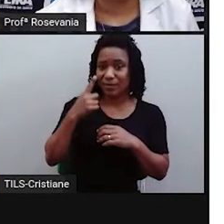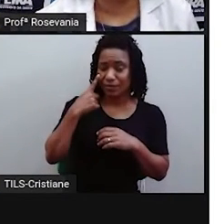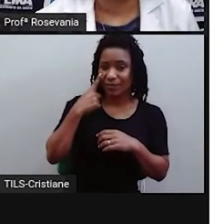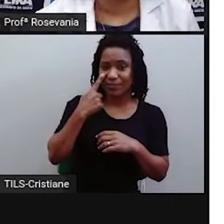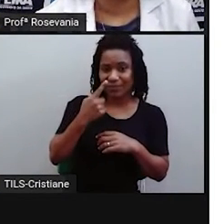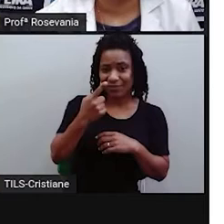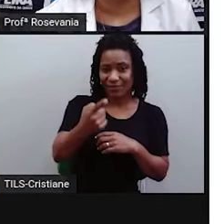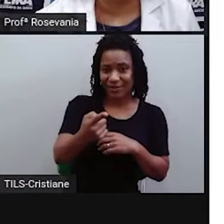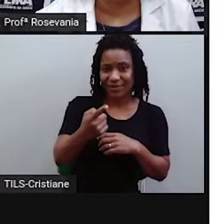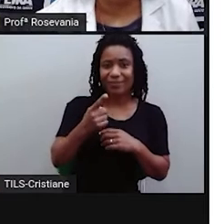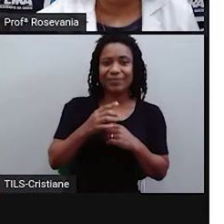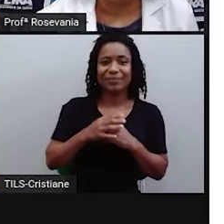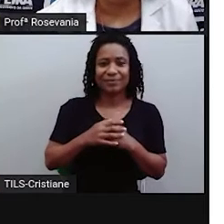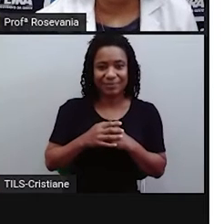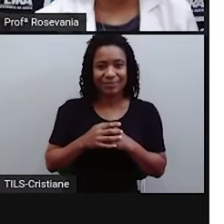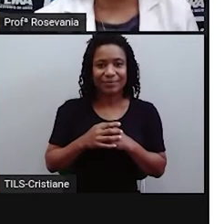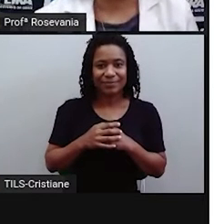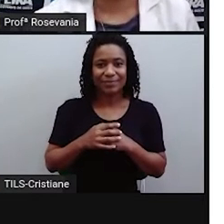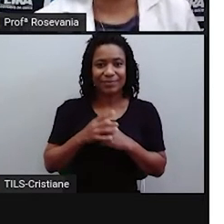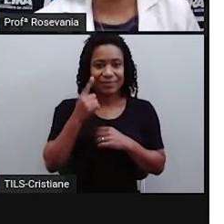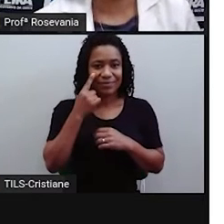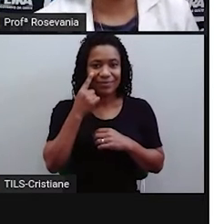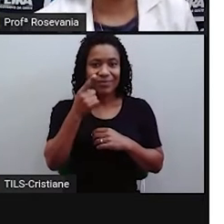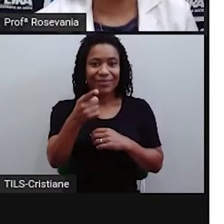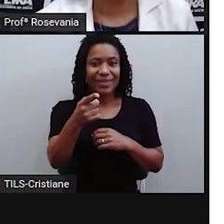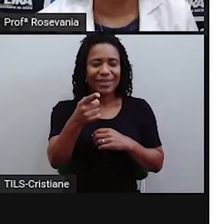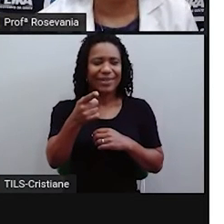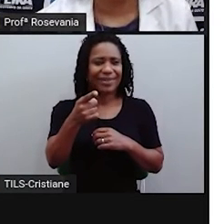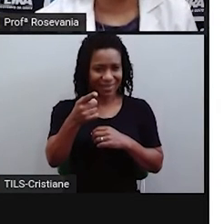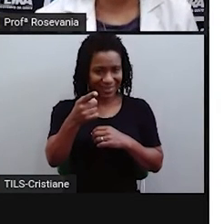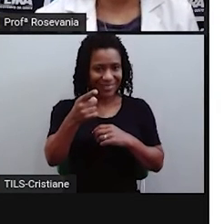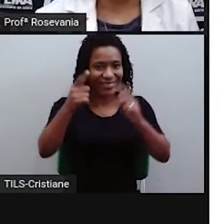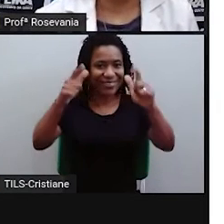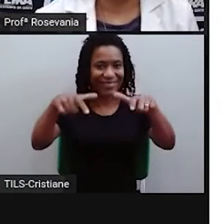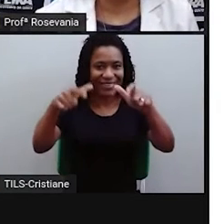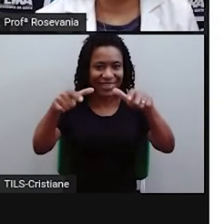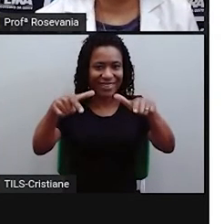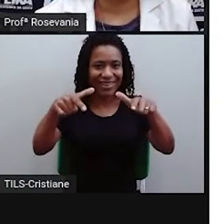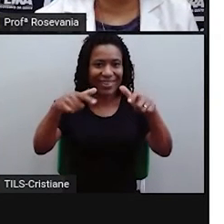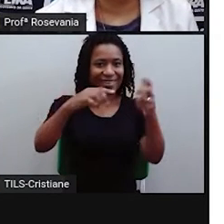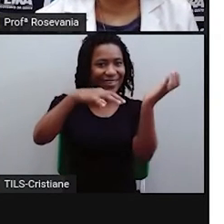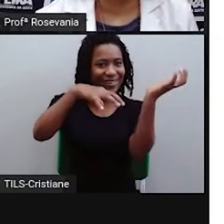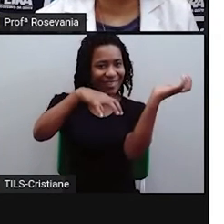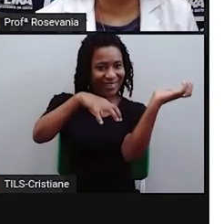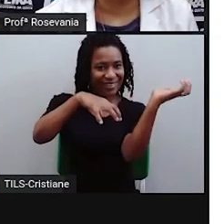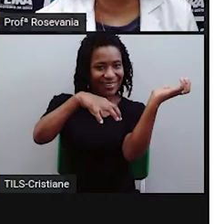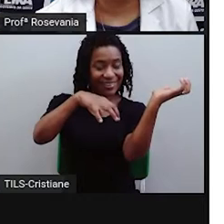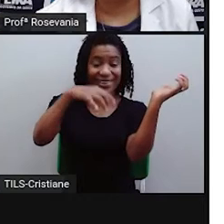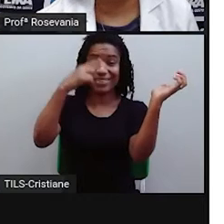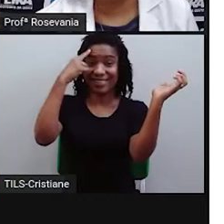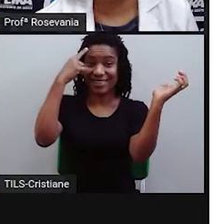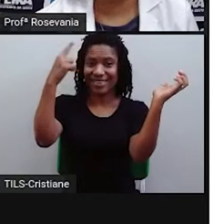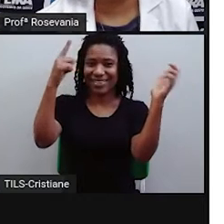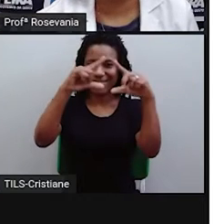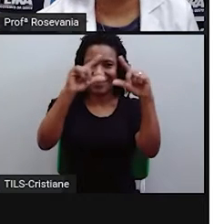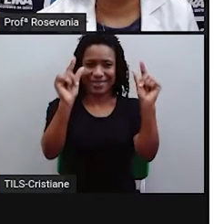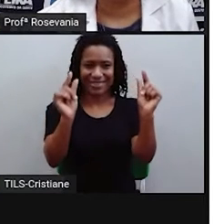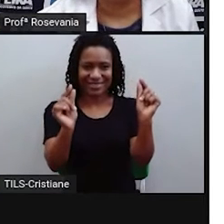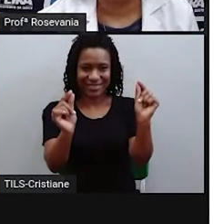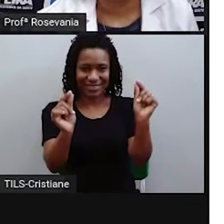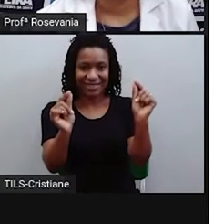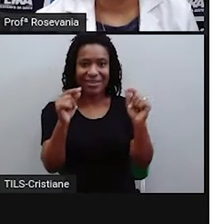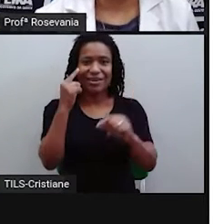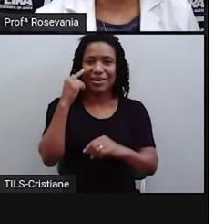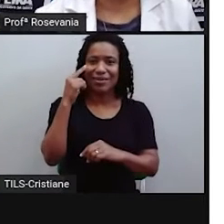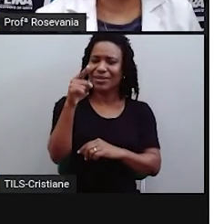monumento aqui, a gente já lembra logo que ele está localizado em Brasília. Quando a gente vê essa vegetação aqui, a vegetação